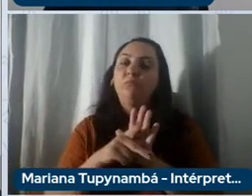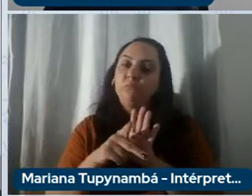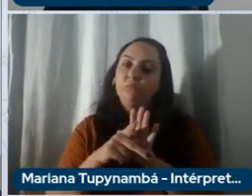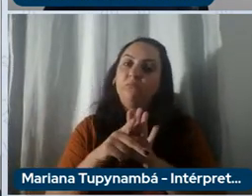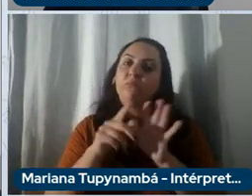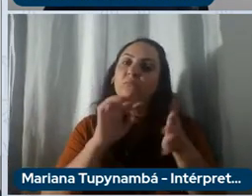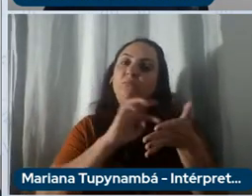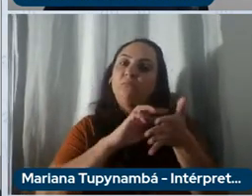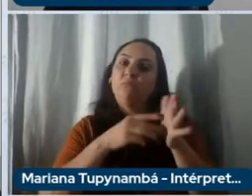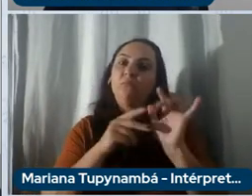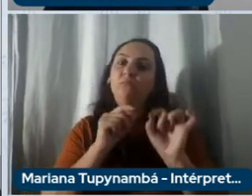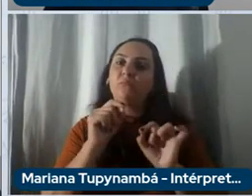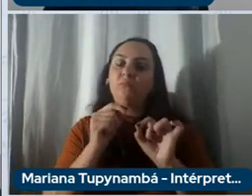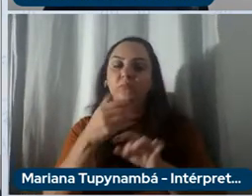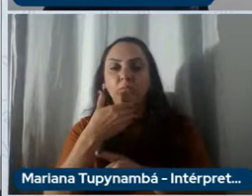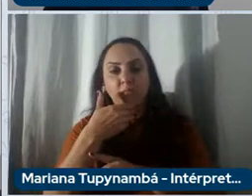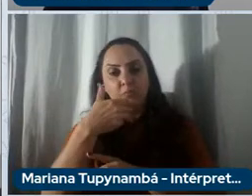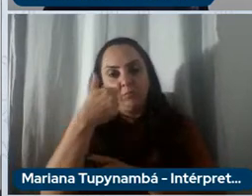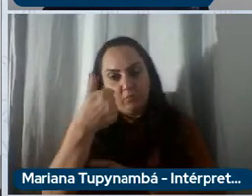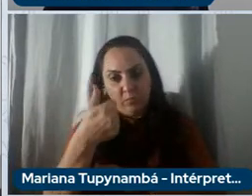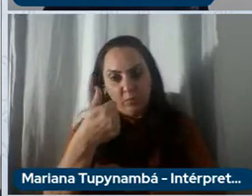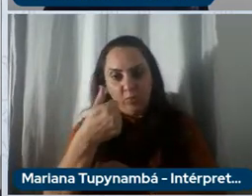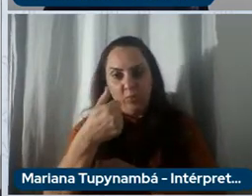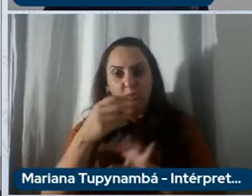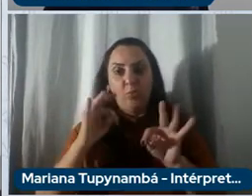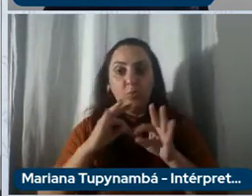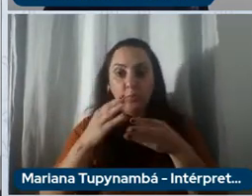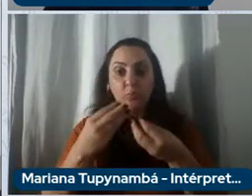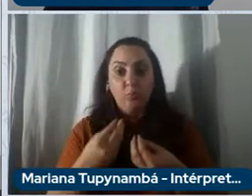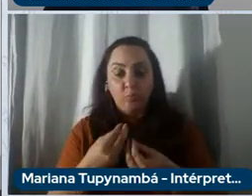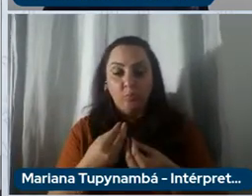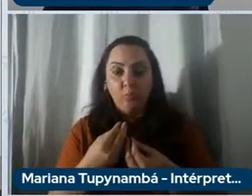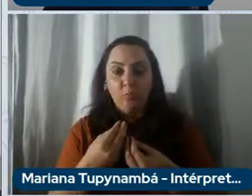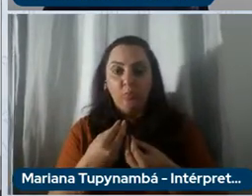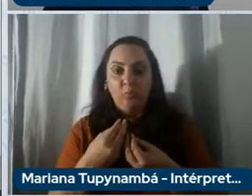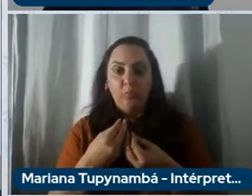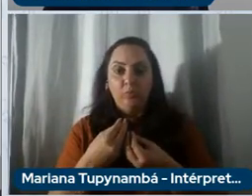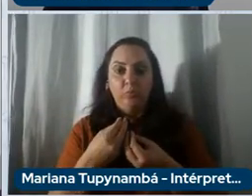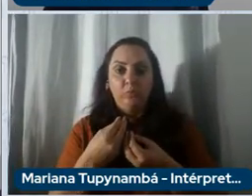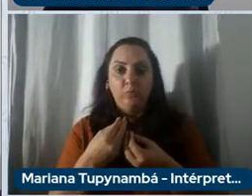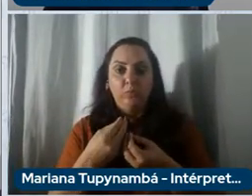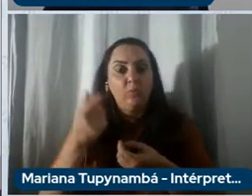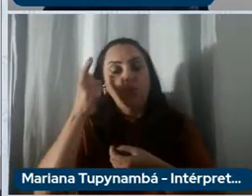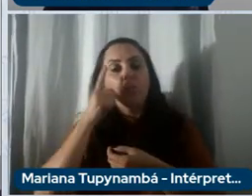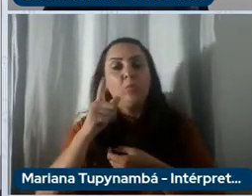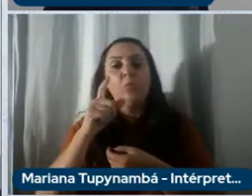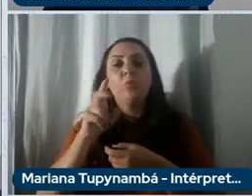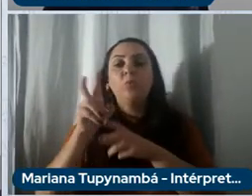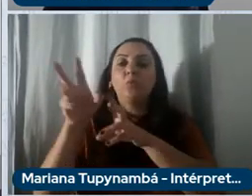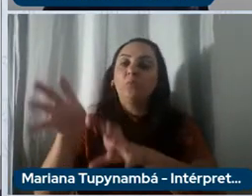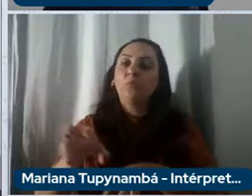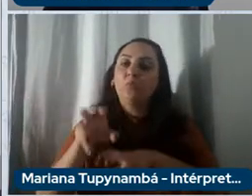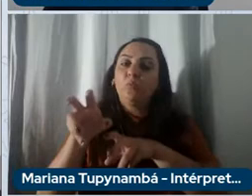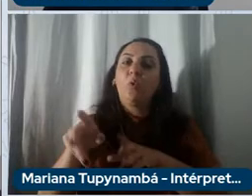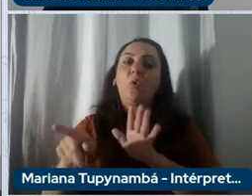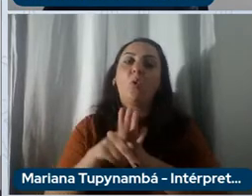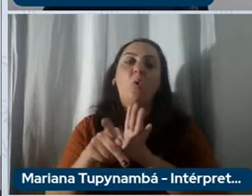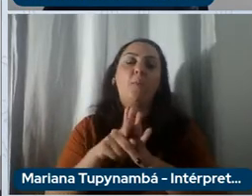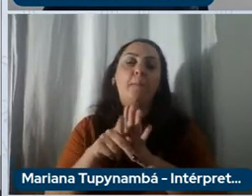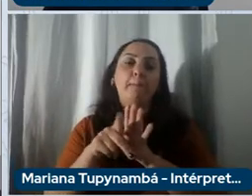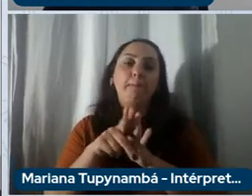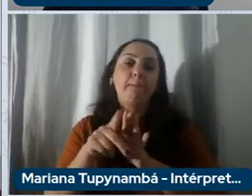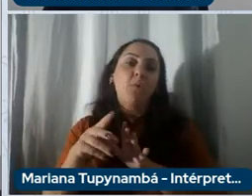abaixar por exemplo o break-even point do negócio para explorar ao máximo riqueza dessas energias que